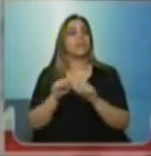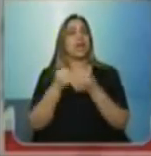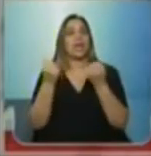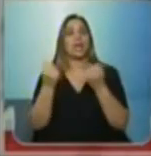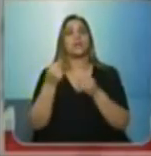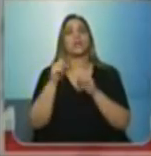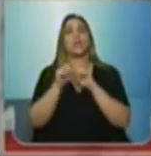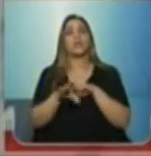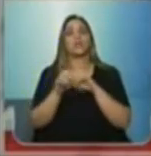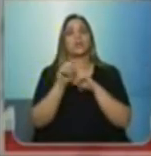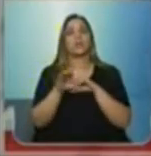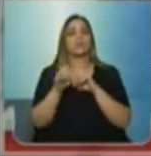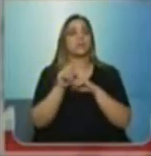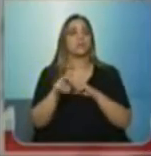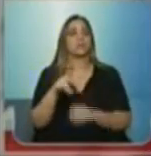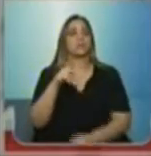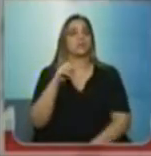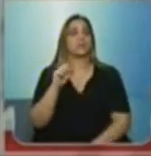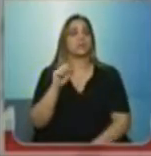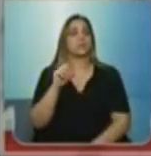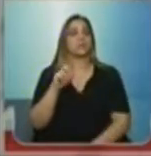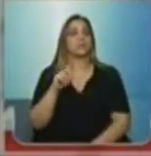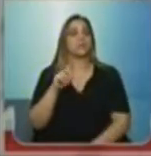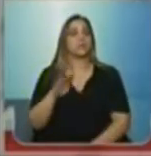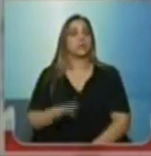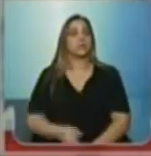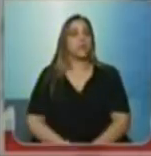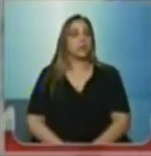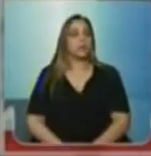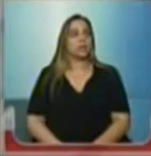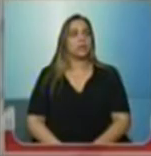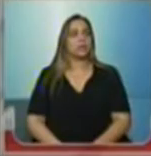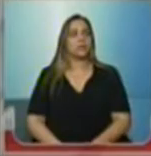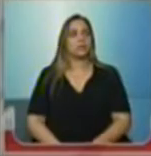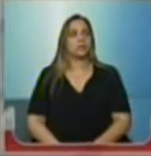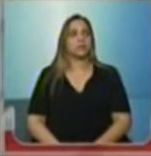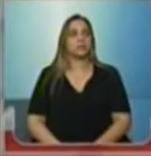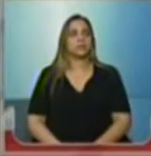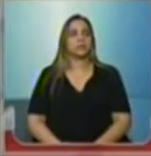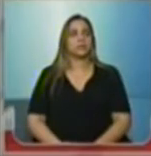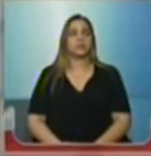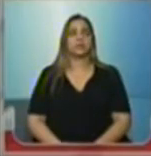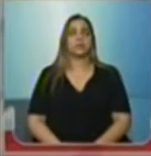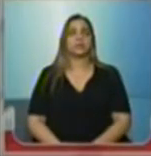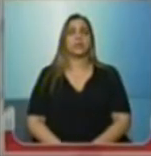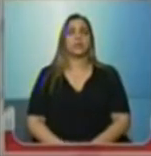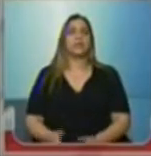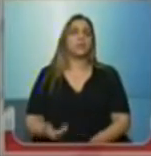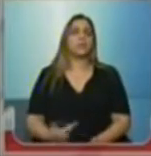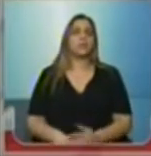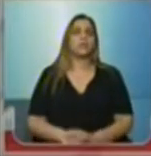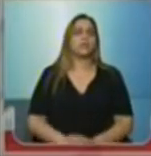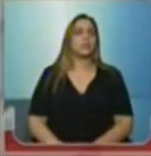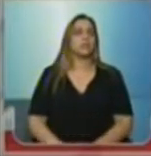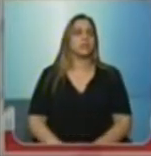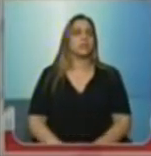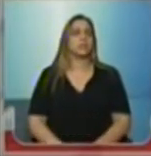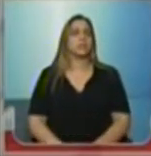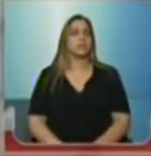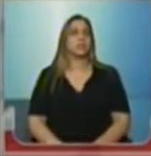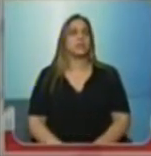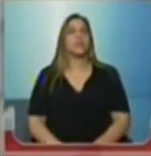O mesmo os governos do PSDB fizeram, estão fazendo com a saúde pública e com a segurança pública. Esse é o quadro